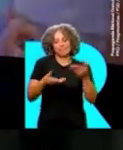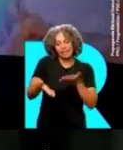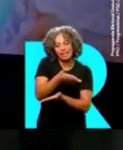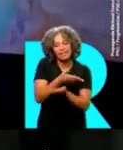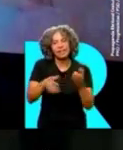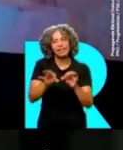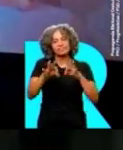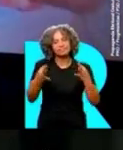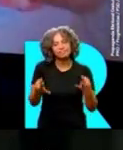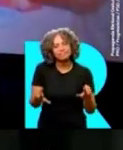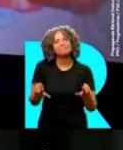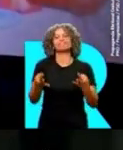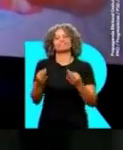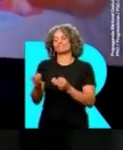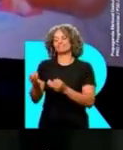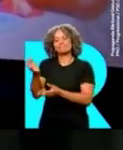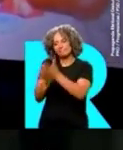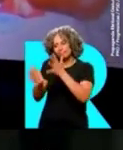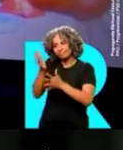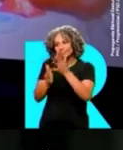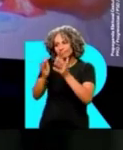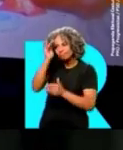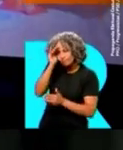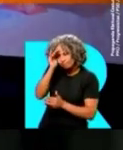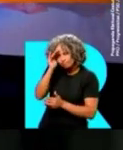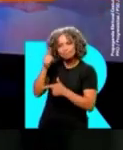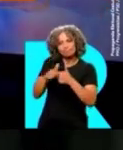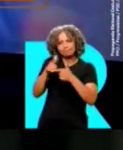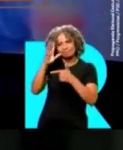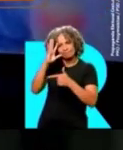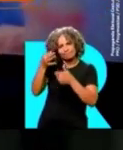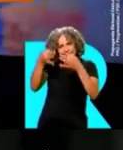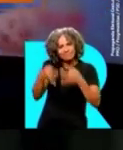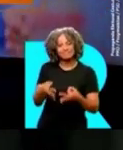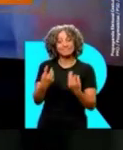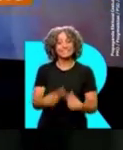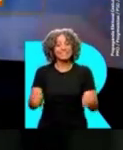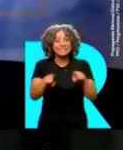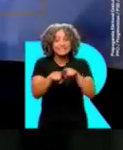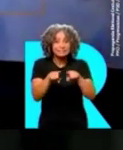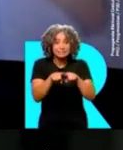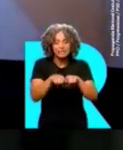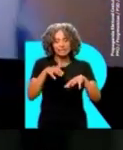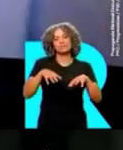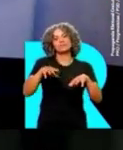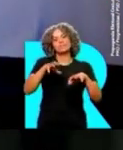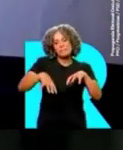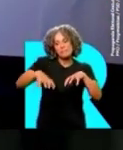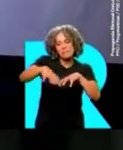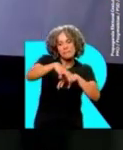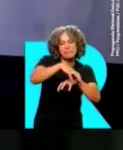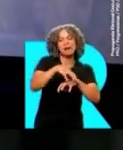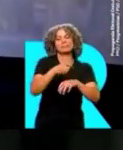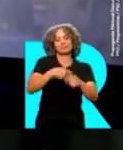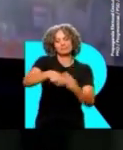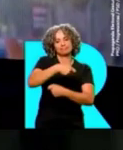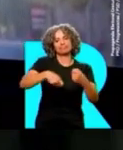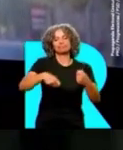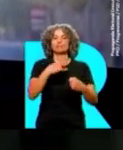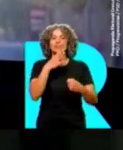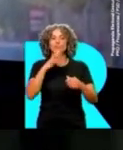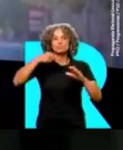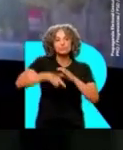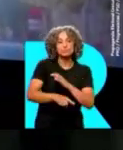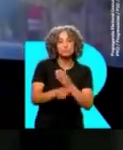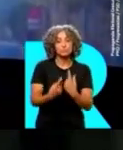Seja sensível, humilde, capaz de escutar, entender e resolver os problemas. Que conheça a administração pública e cada canto